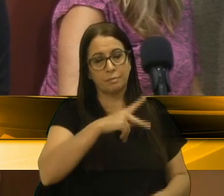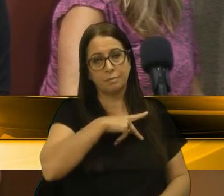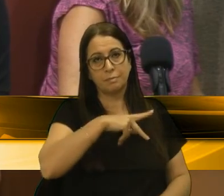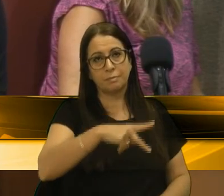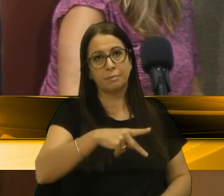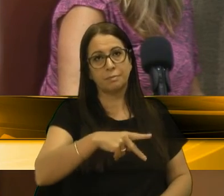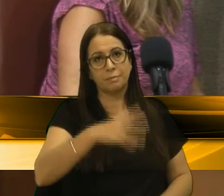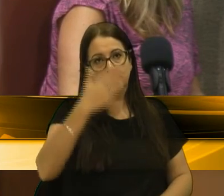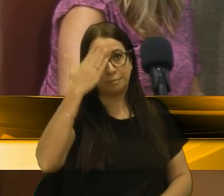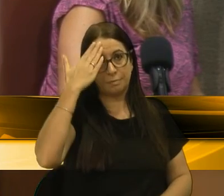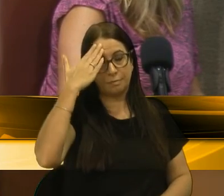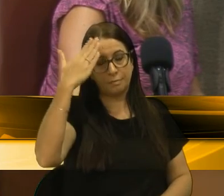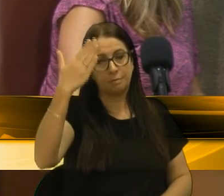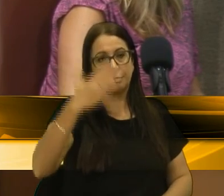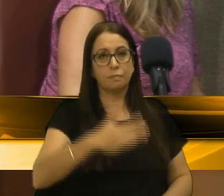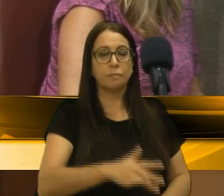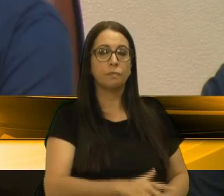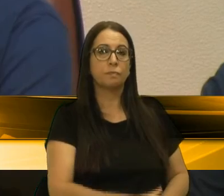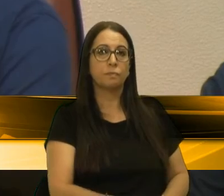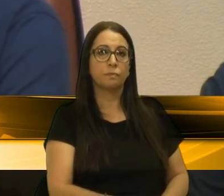senhor presidente? Muito obrigado. Obrigado. Obrigado.